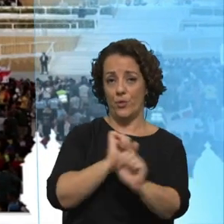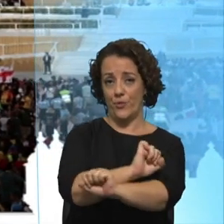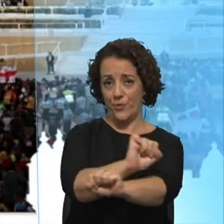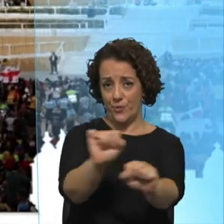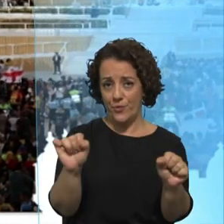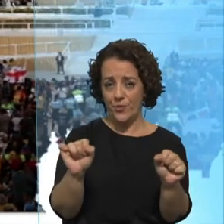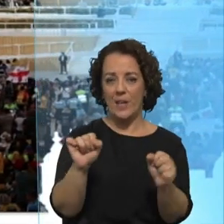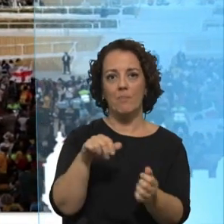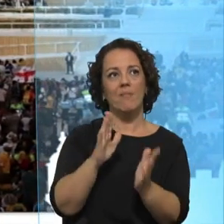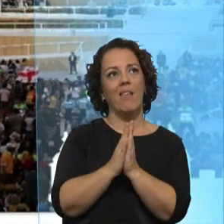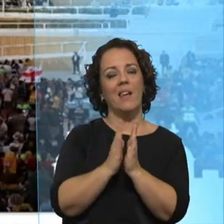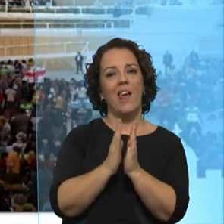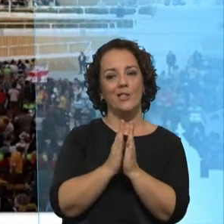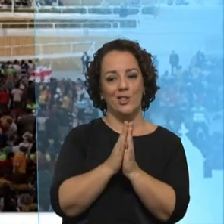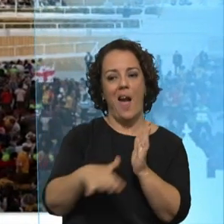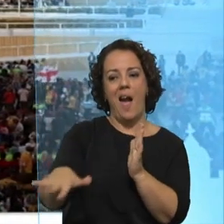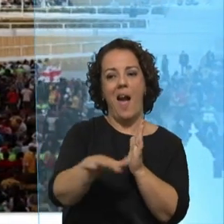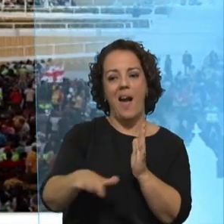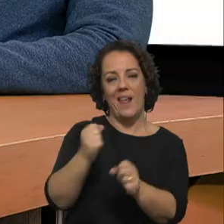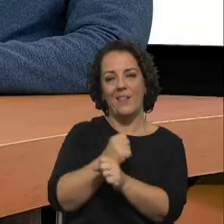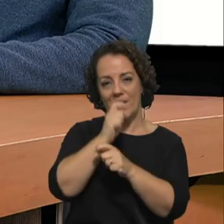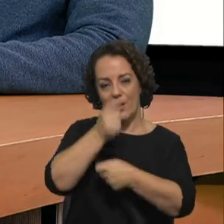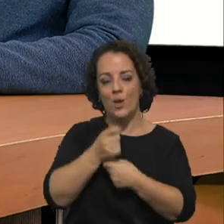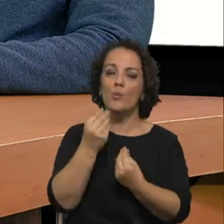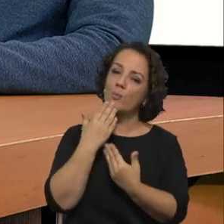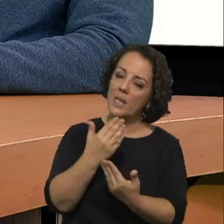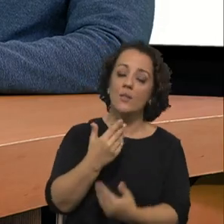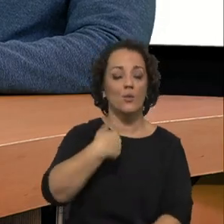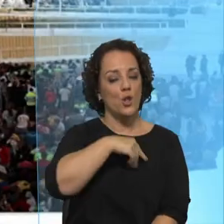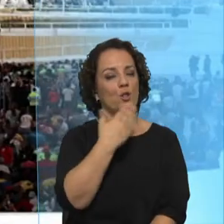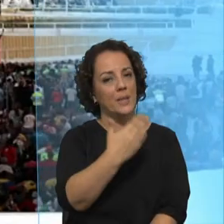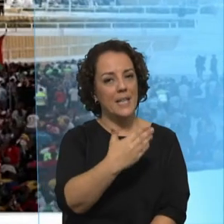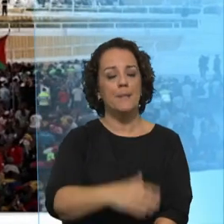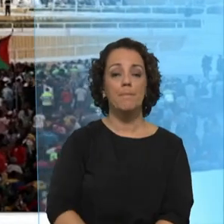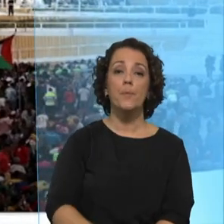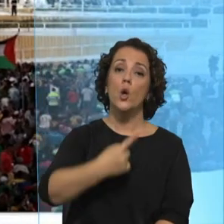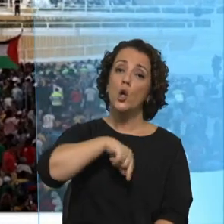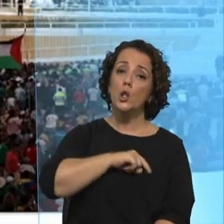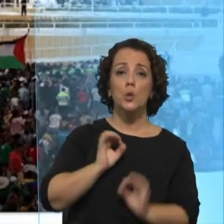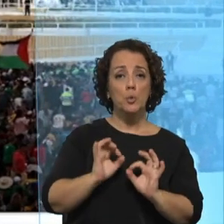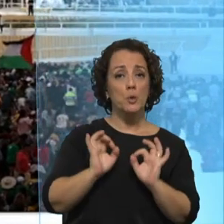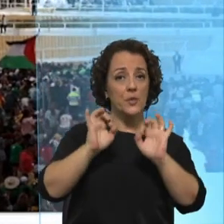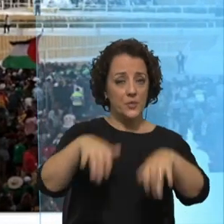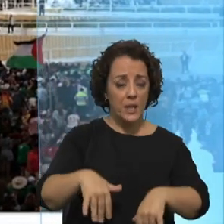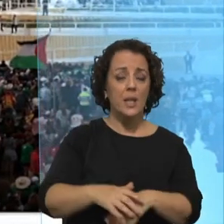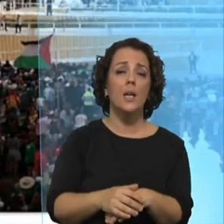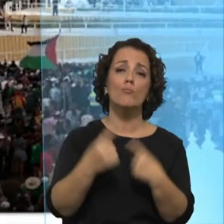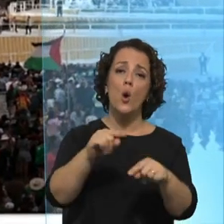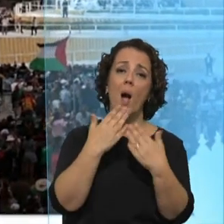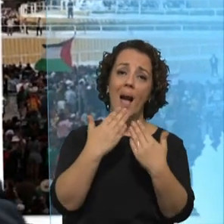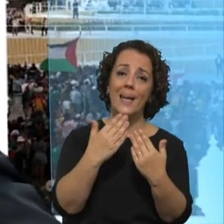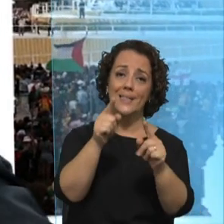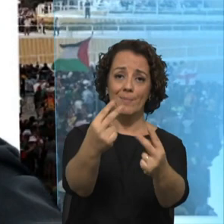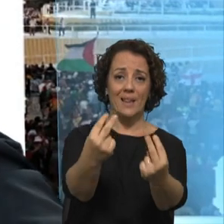presença de igreja nesta área da atividade. Muito obrigado. Obrigada a Nós aqui agradecemos. Obrigado. Nós ficamos por aqui, resta-nos agradecer a sua